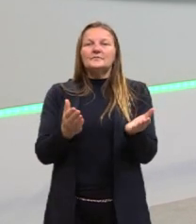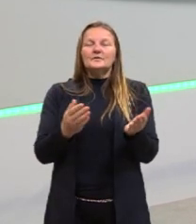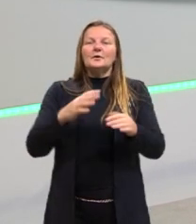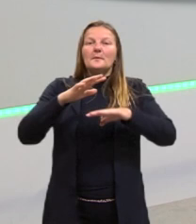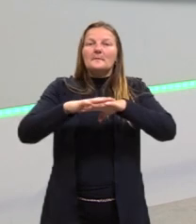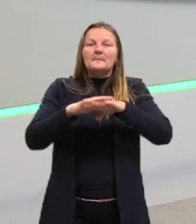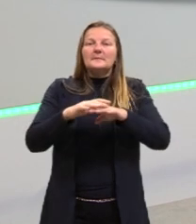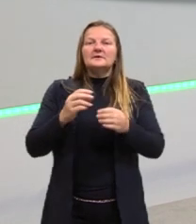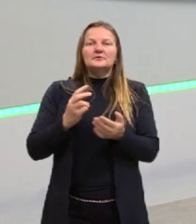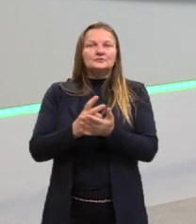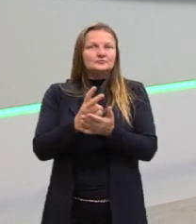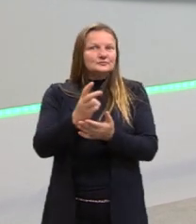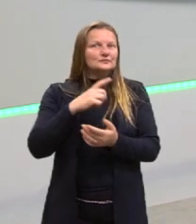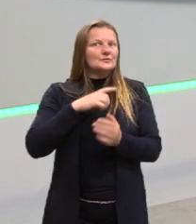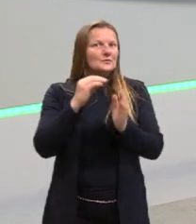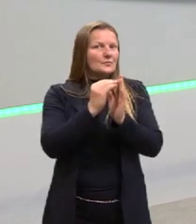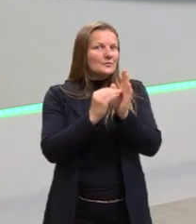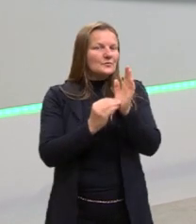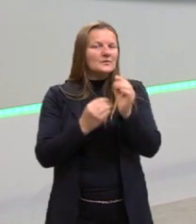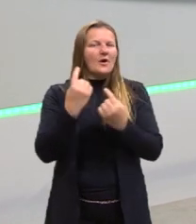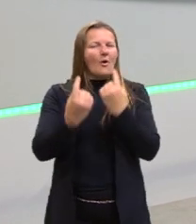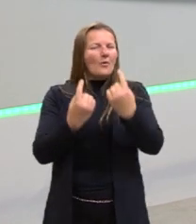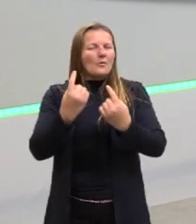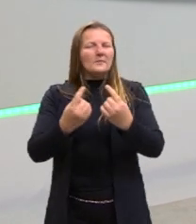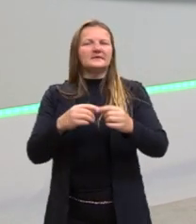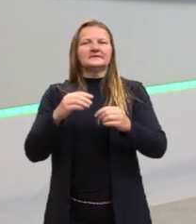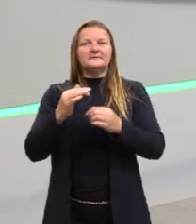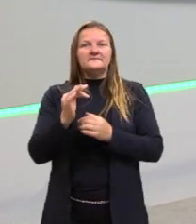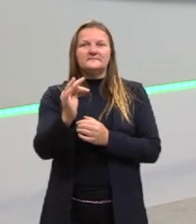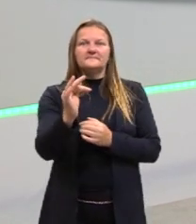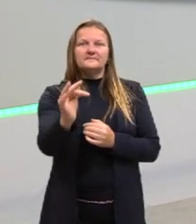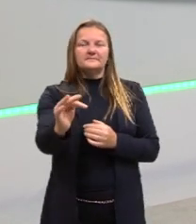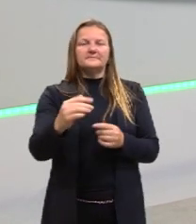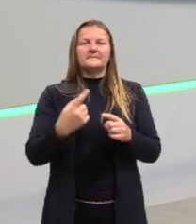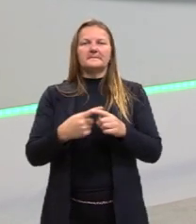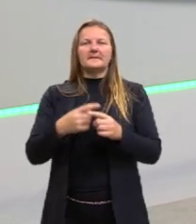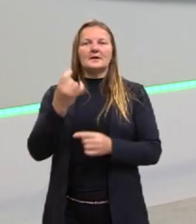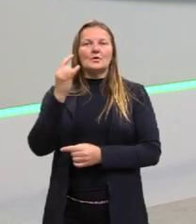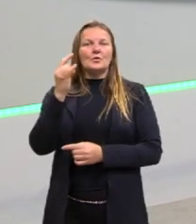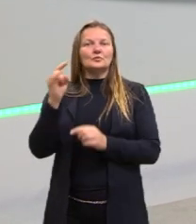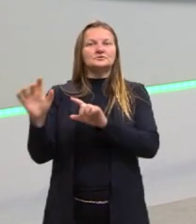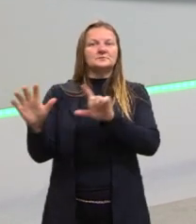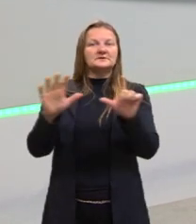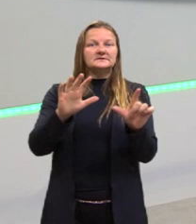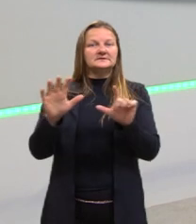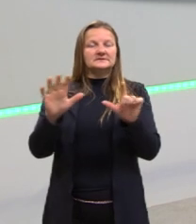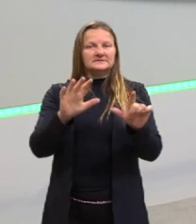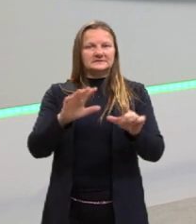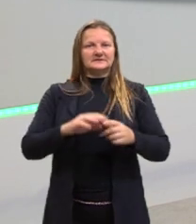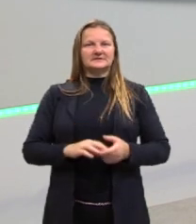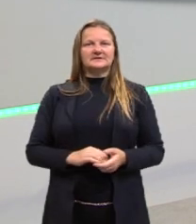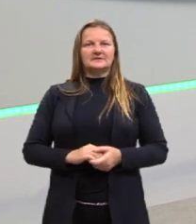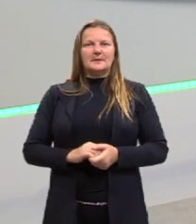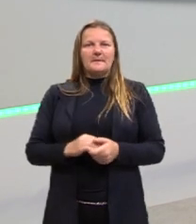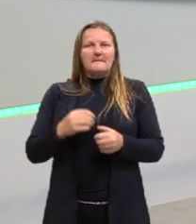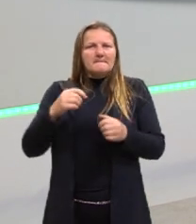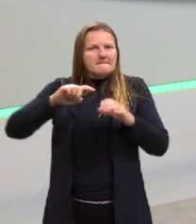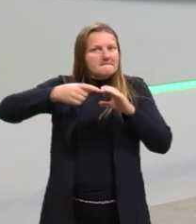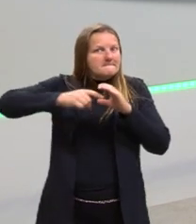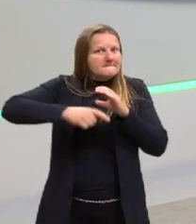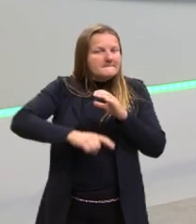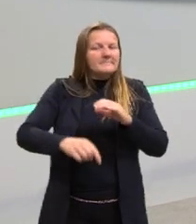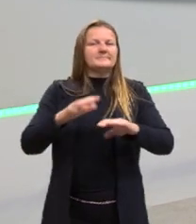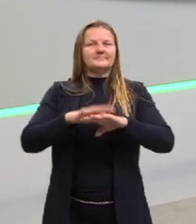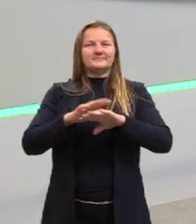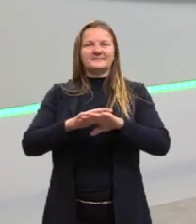matemática nós ainda temos algumas aulinhas aí pela frente, essas últimas semanas, né? Tá um intensivão aí de